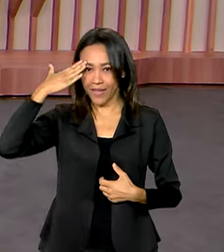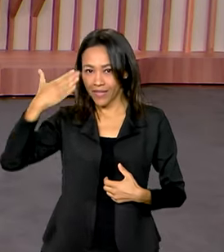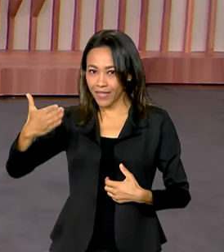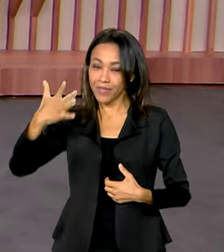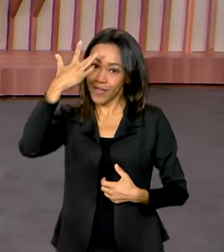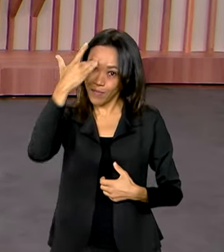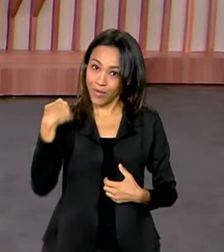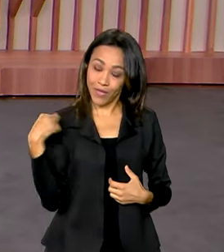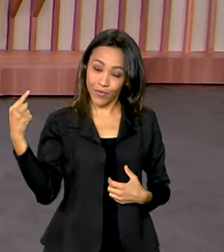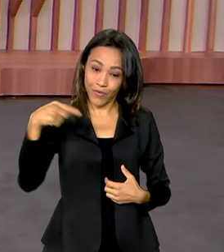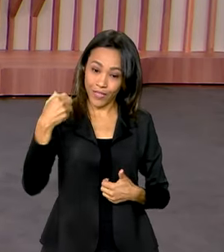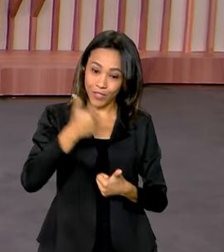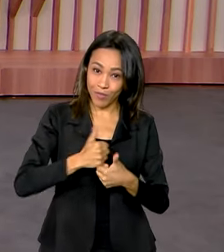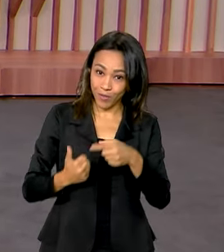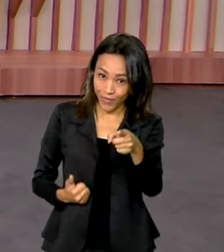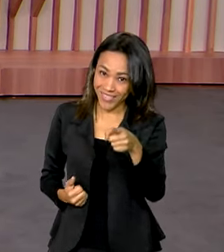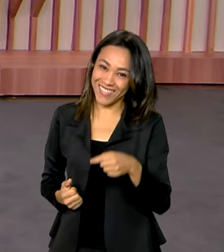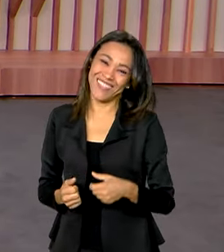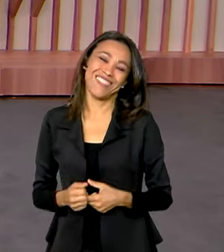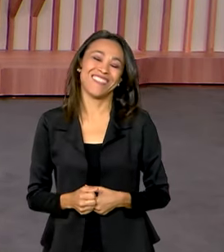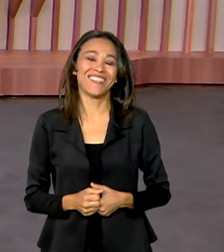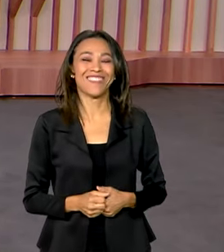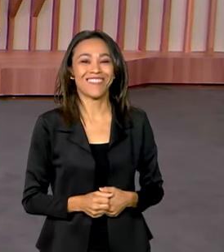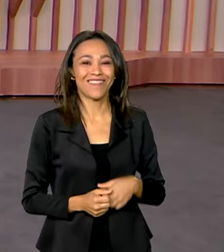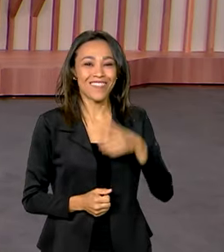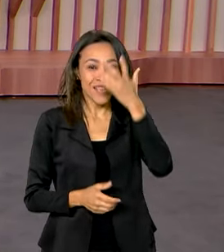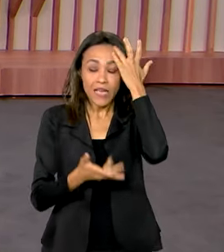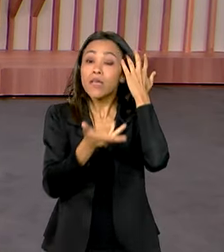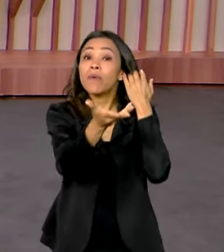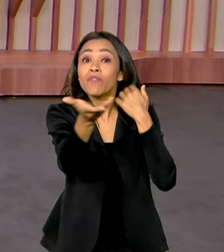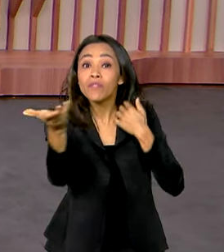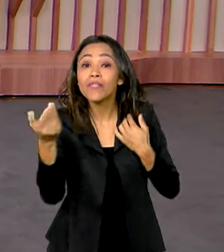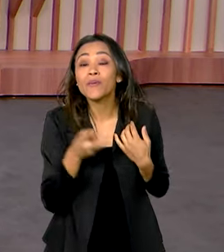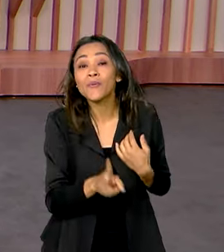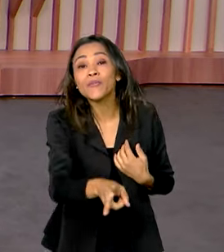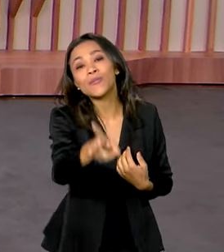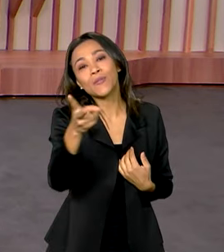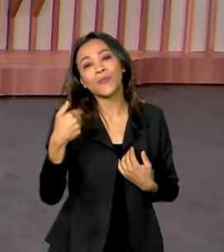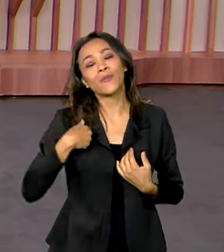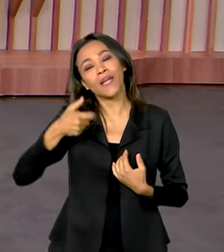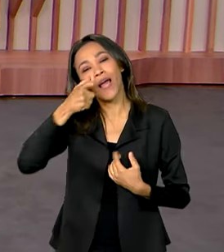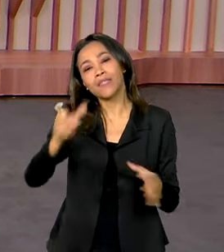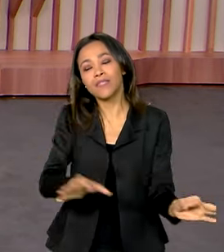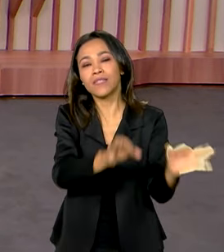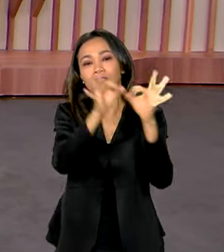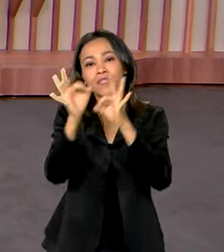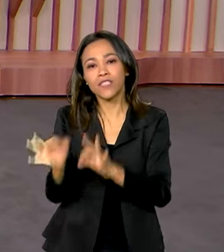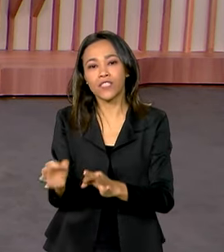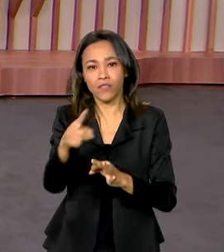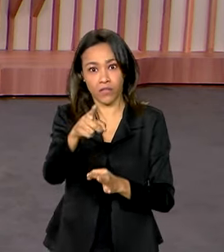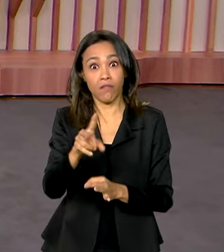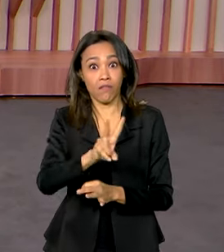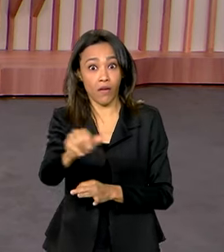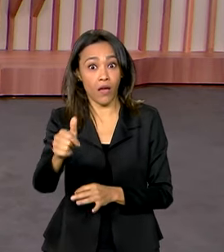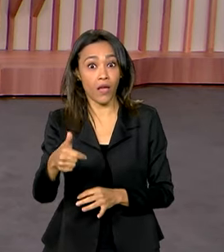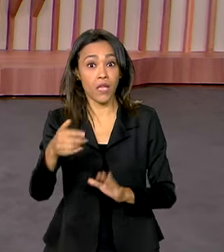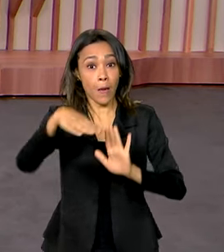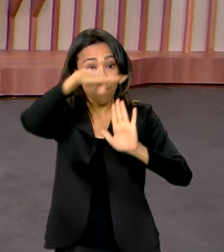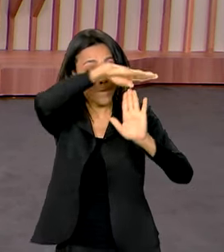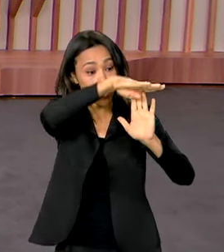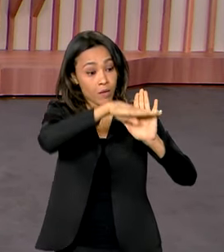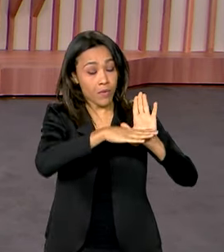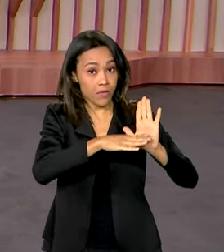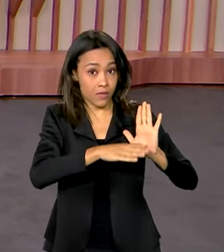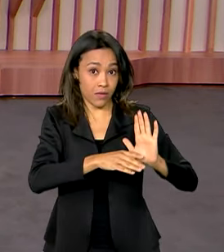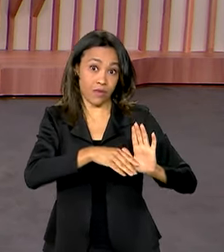Renata, e amanhã estou aqui no seu lugar, hein? É isso aí. E para você, continue com a gente aqui no Canal GOV, você vai acompanhar na nossa programação as